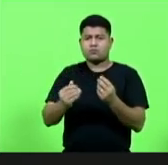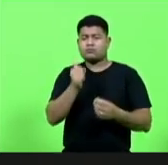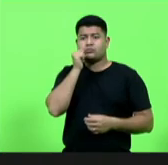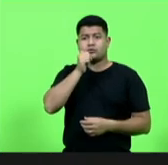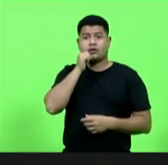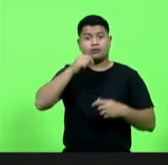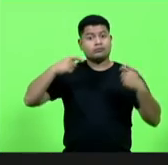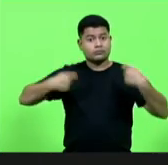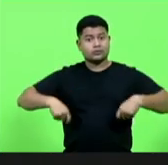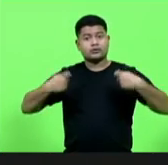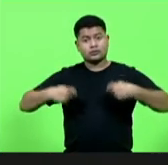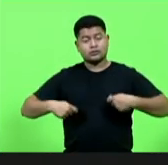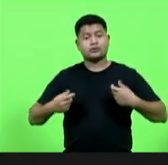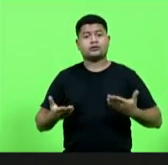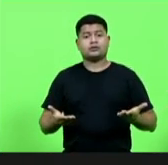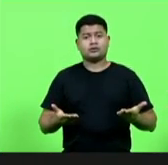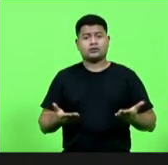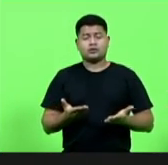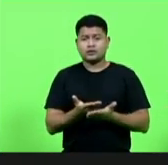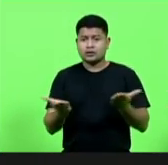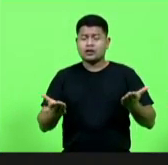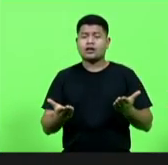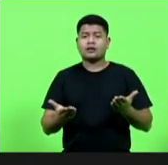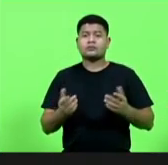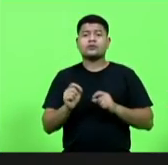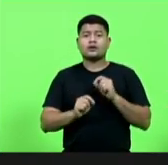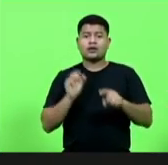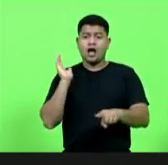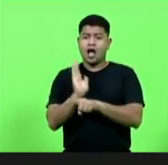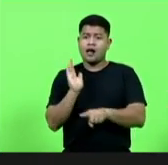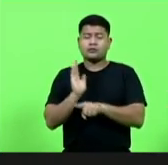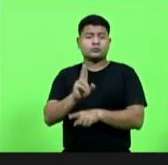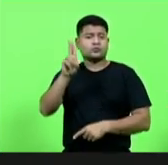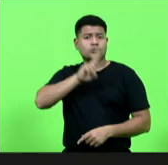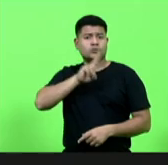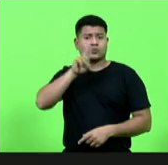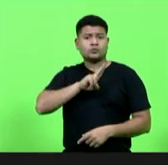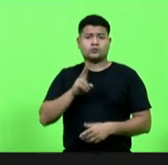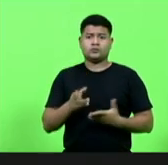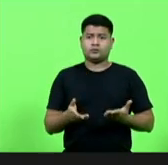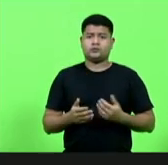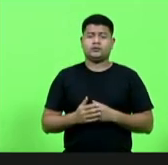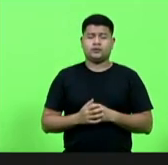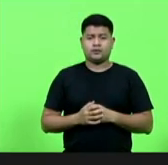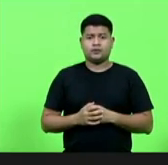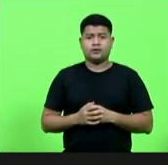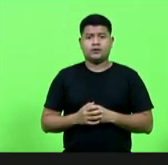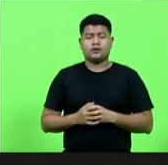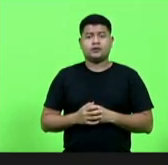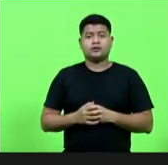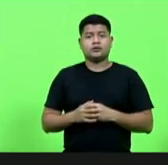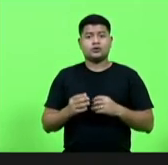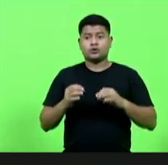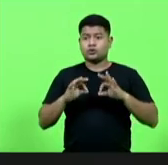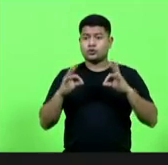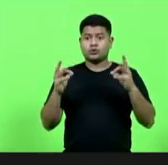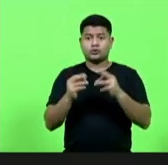precisam, que necessitam de ajuda urgente, premente. Para que todos possam